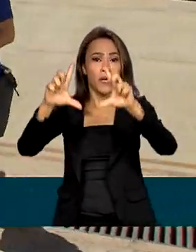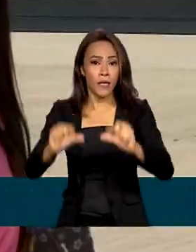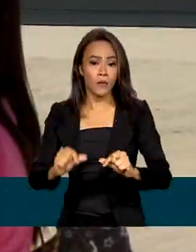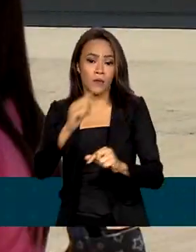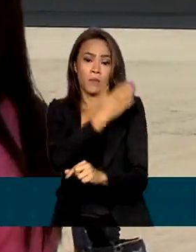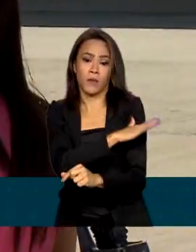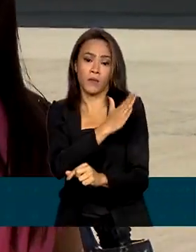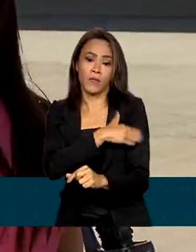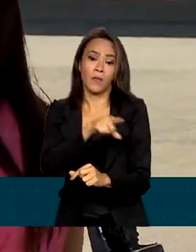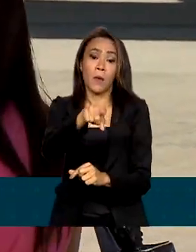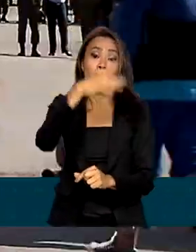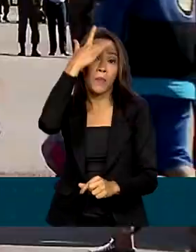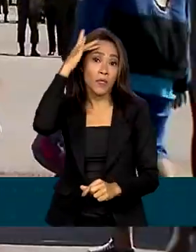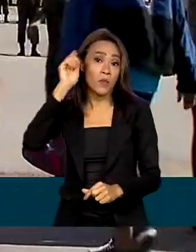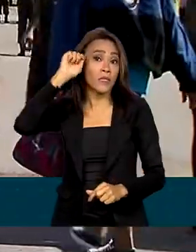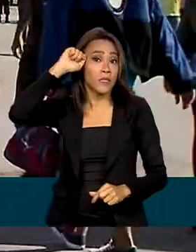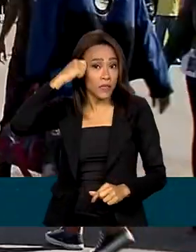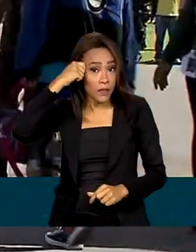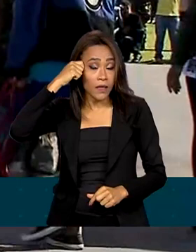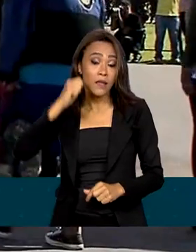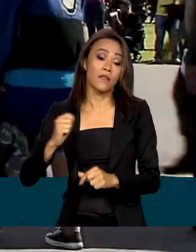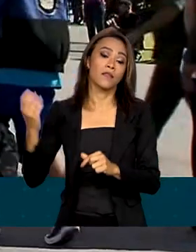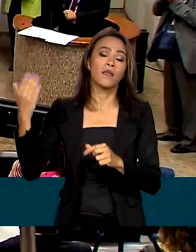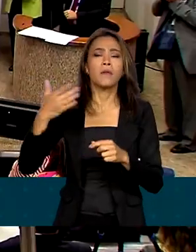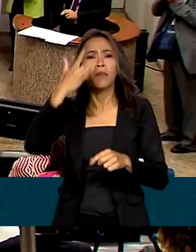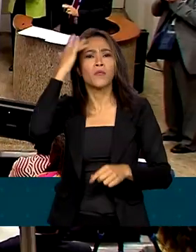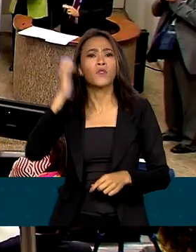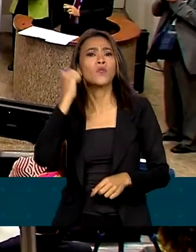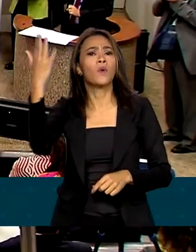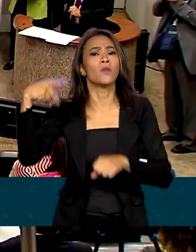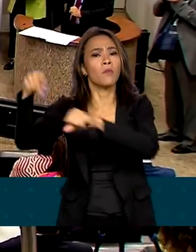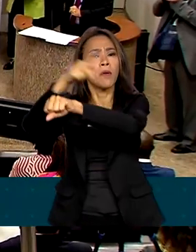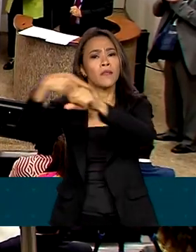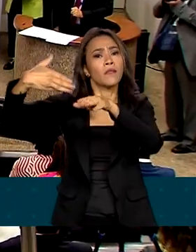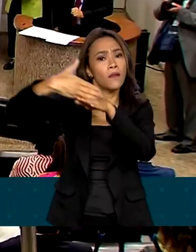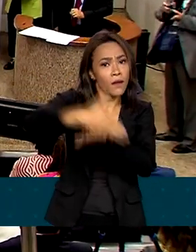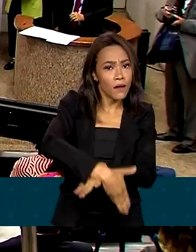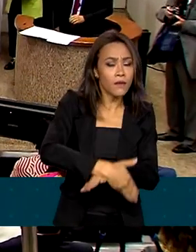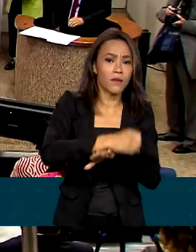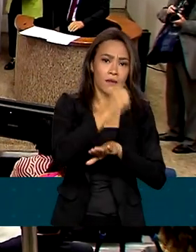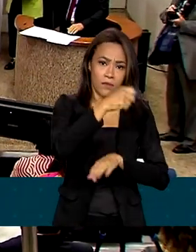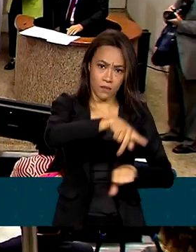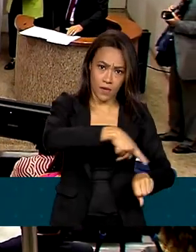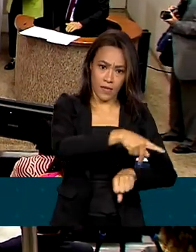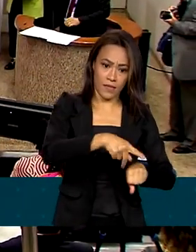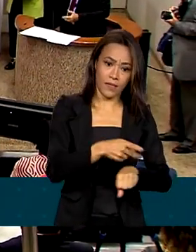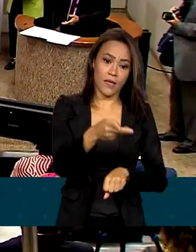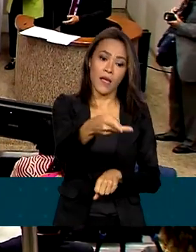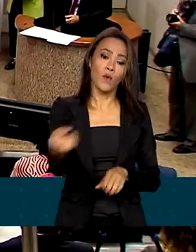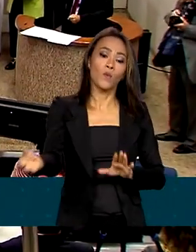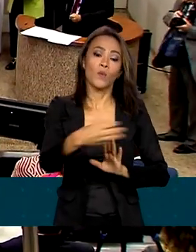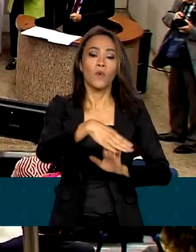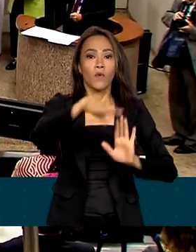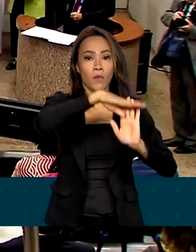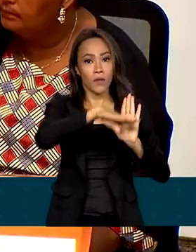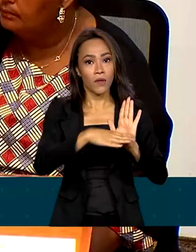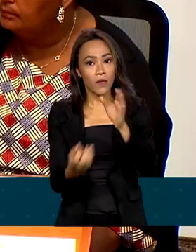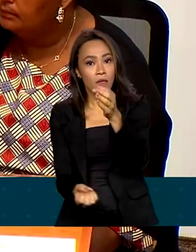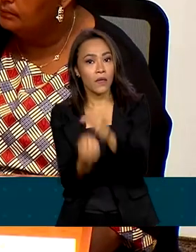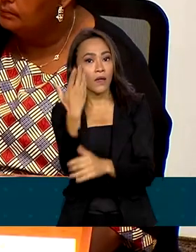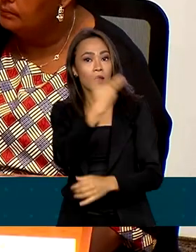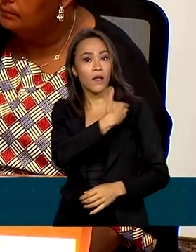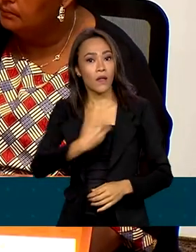contra afrodescendentes estrangeiros no país. Esse é o objetivo do novo programa criado pelo governo federal